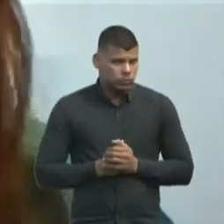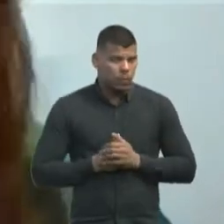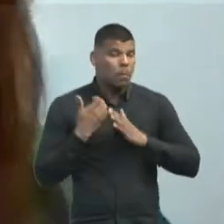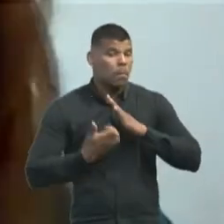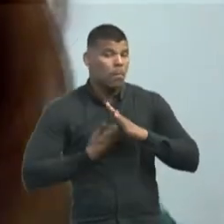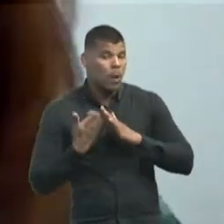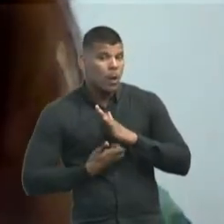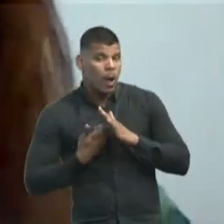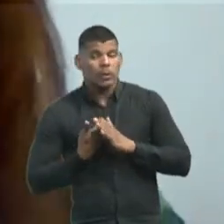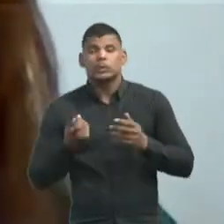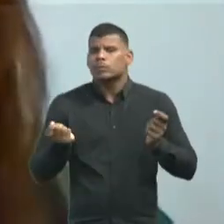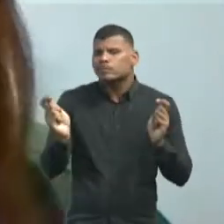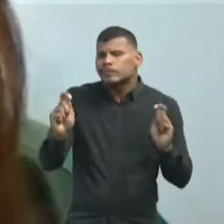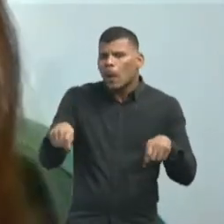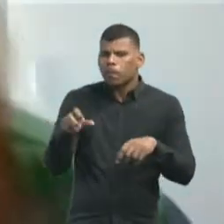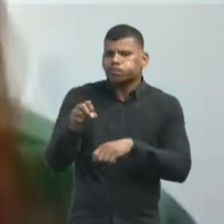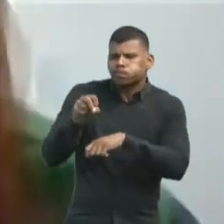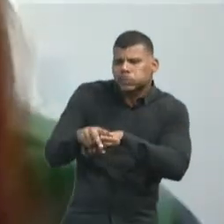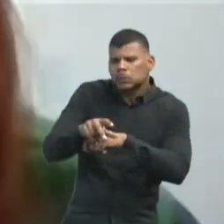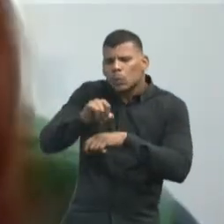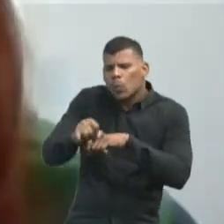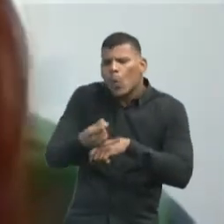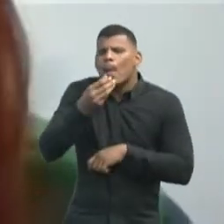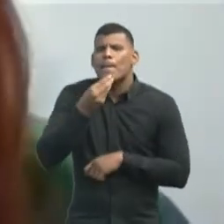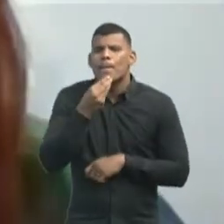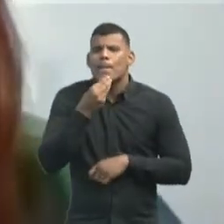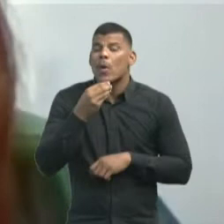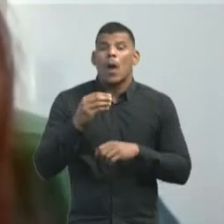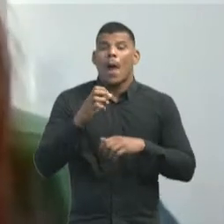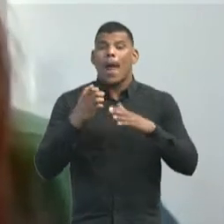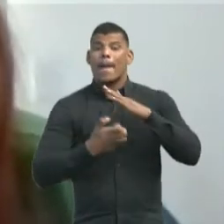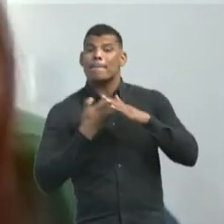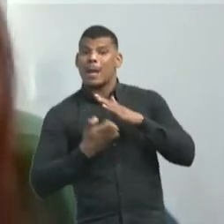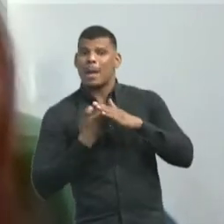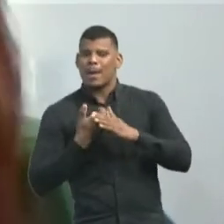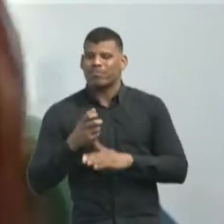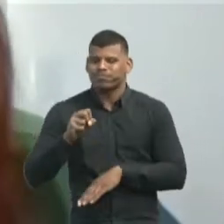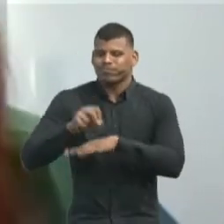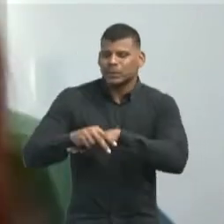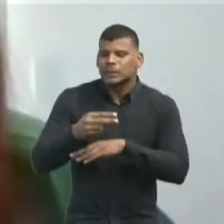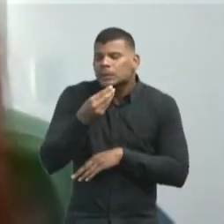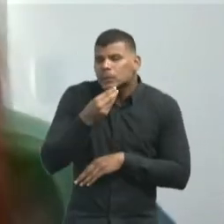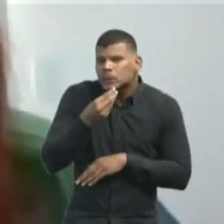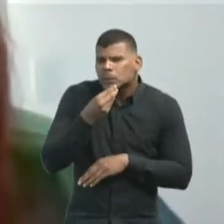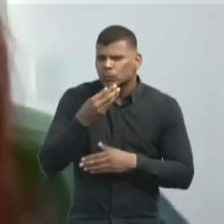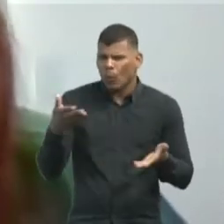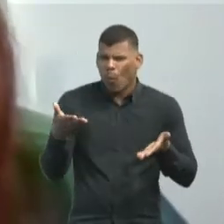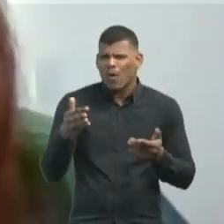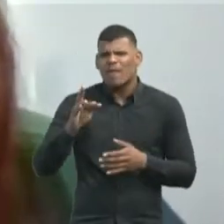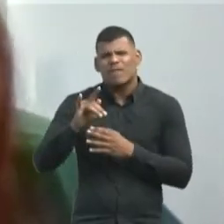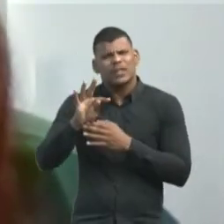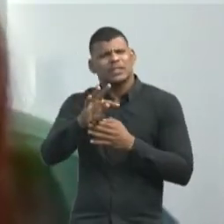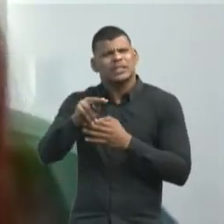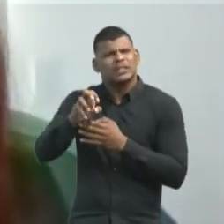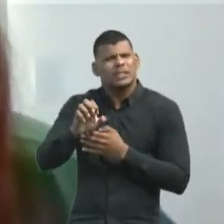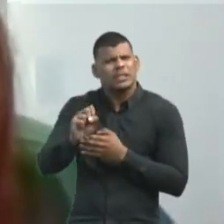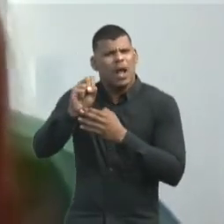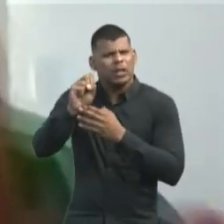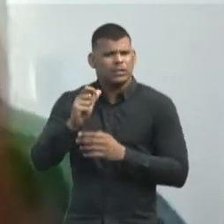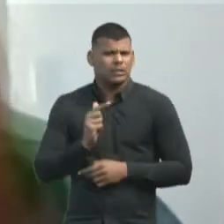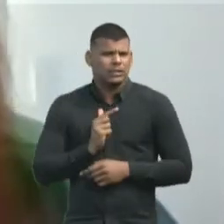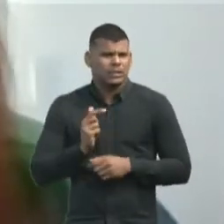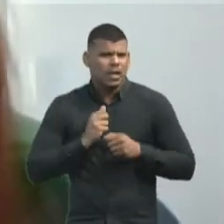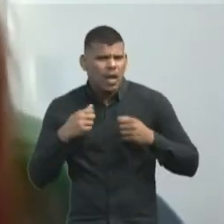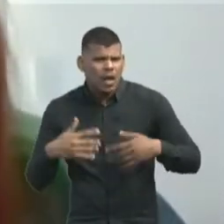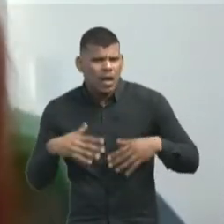também empreender por oportunidade. Principalmente o segmento hoje das Dark Kitchens, que são as empresas que vão surgindo